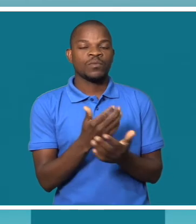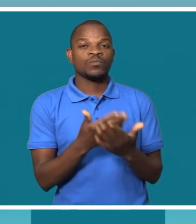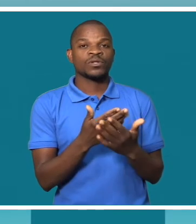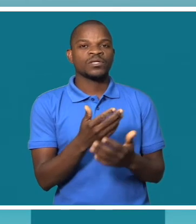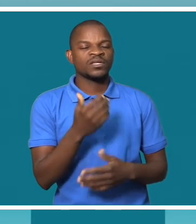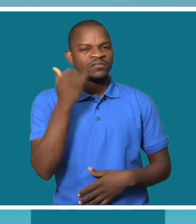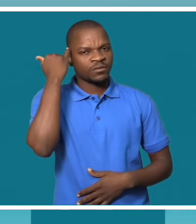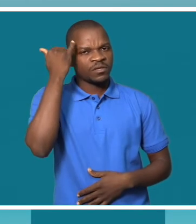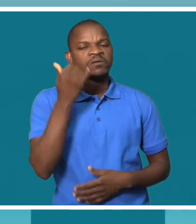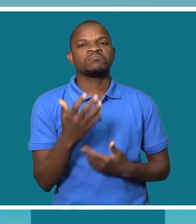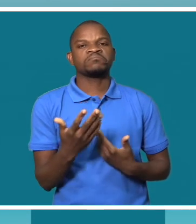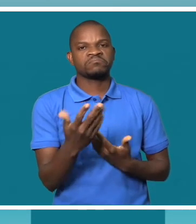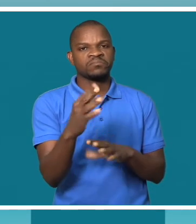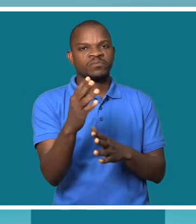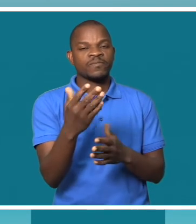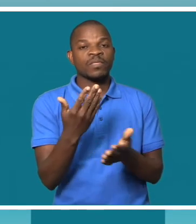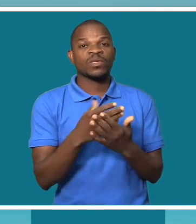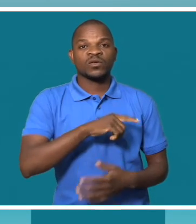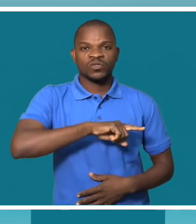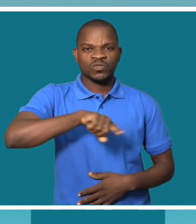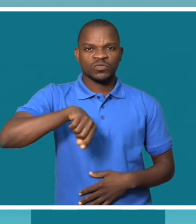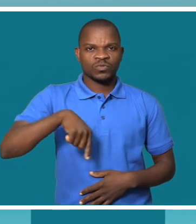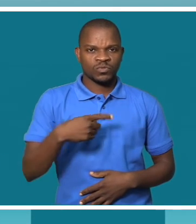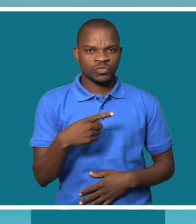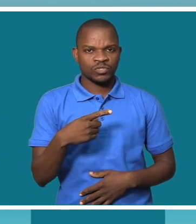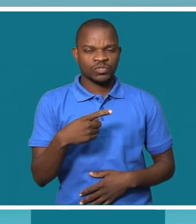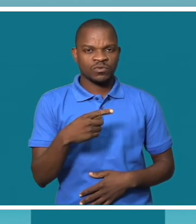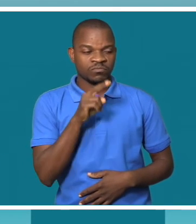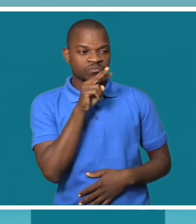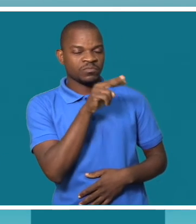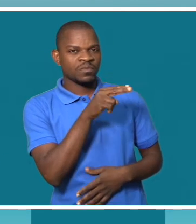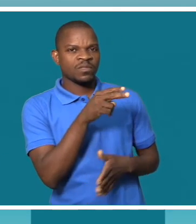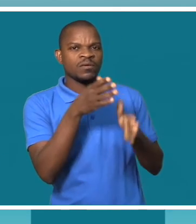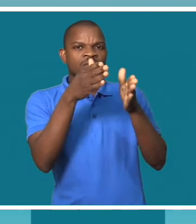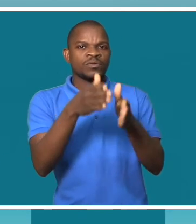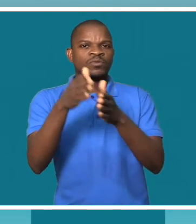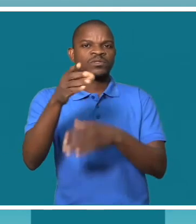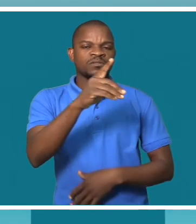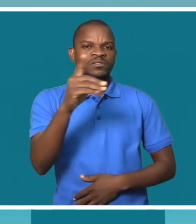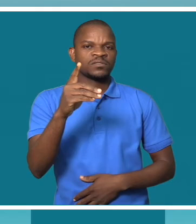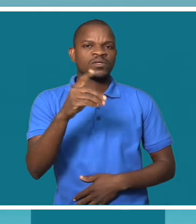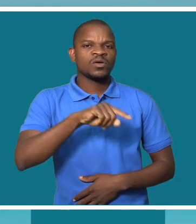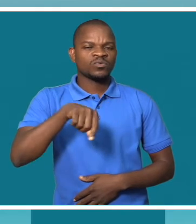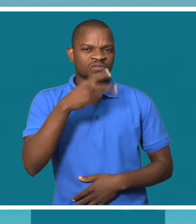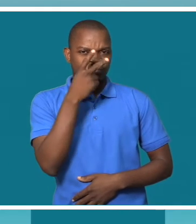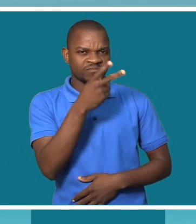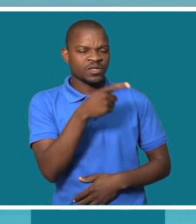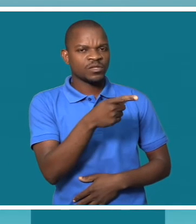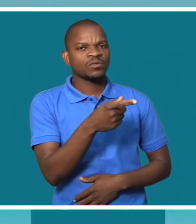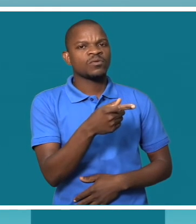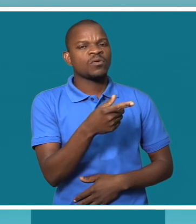louvar, porque a nossa posição em relação às pessoas com deficiência é que são pessoas que alargam a